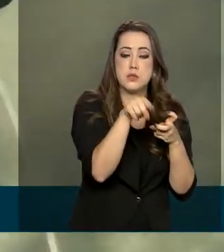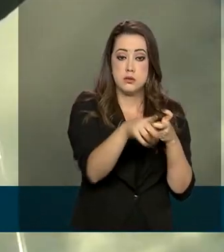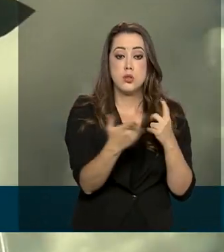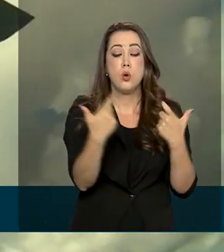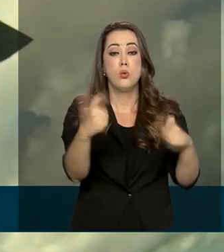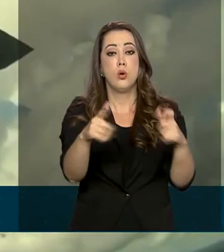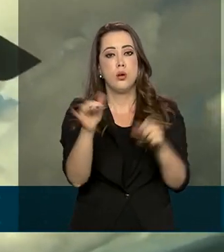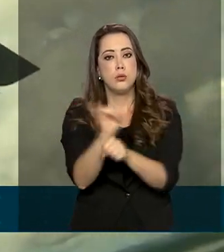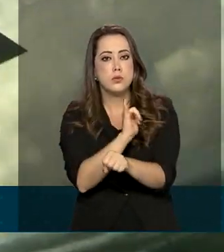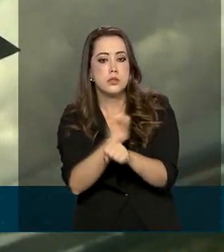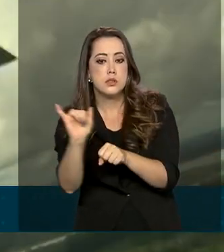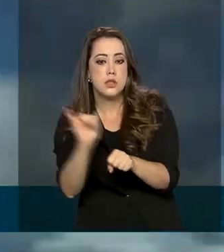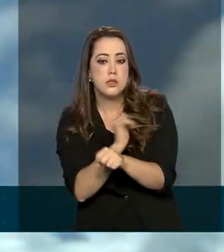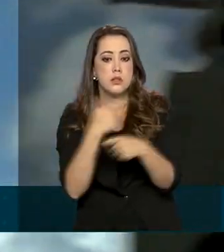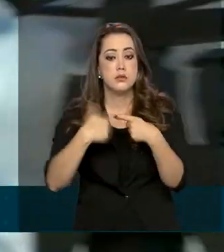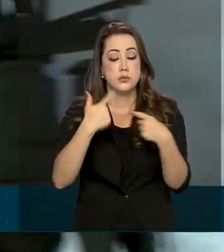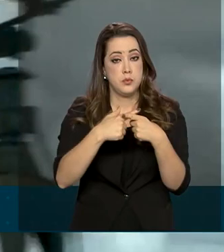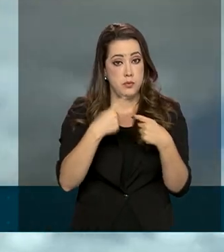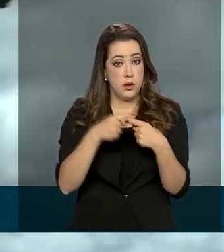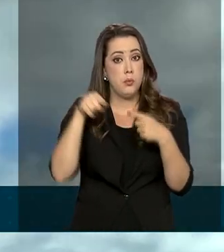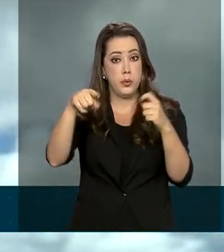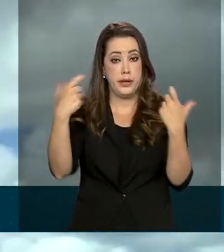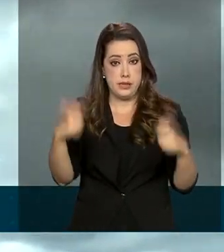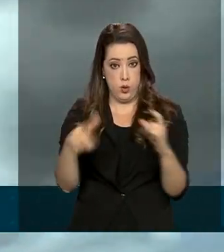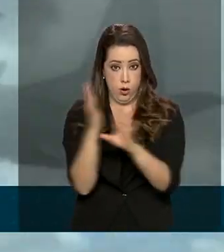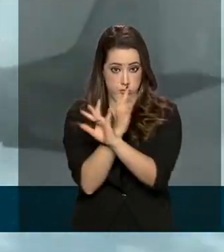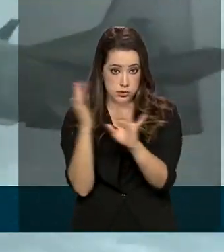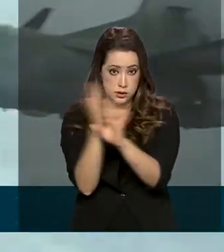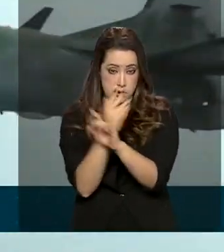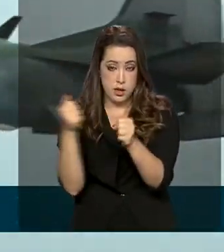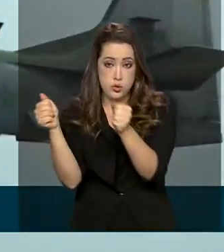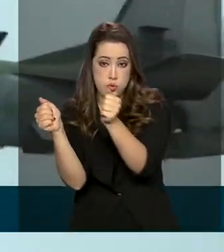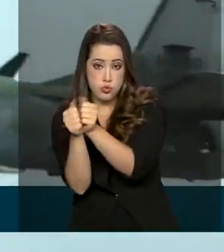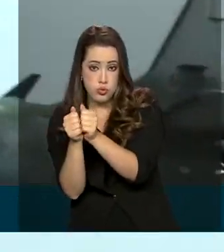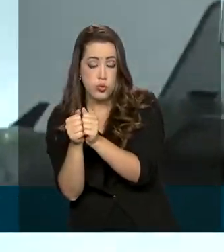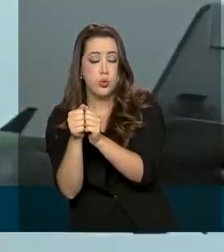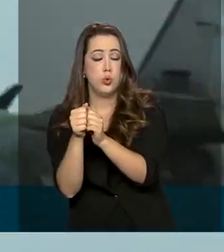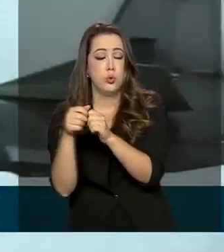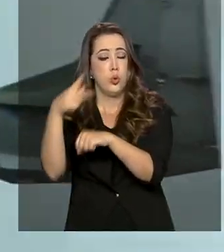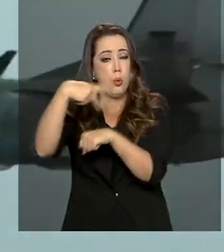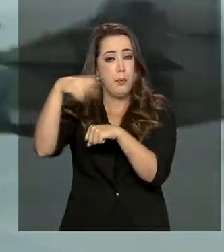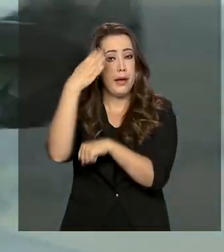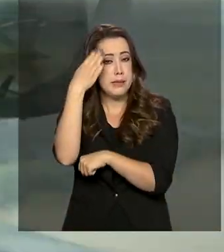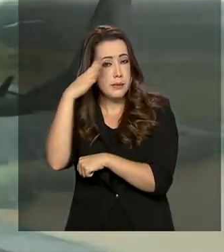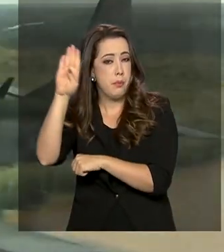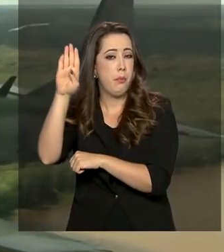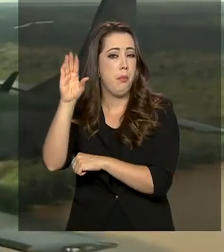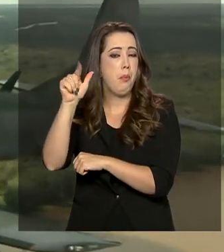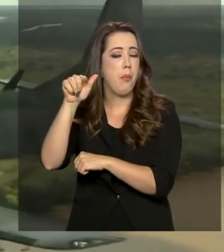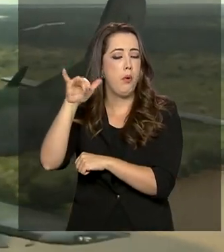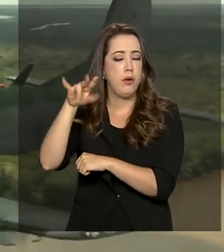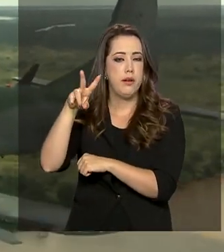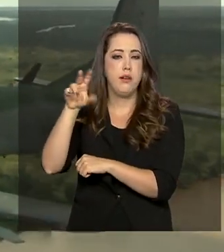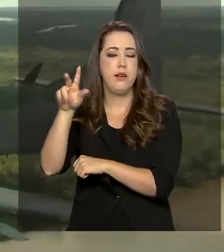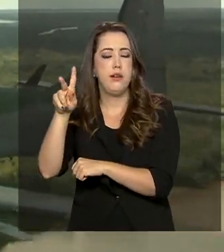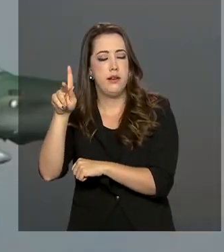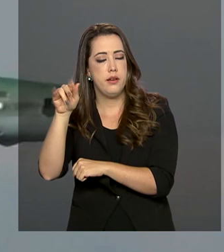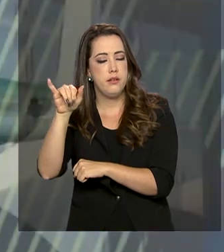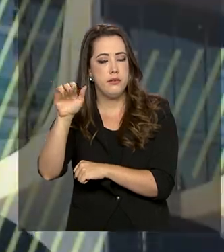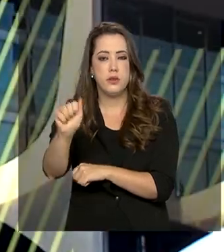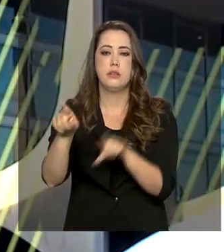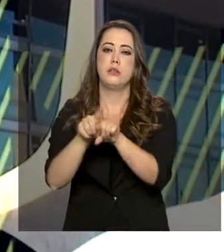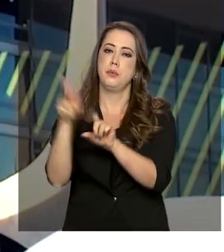estratégica, já que o município de Corumbá faz fronteira com a Bolívia e fica perto da fronteira com o Paraguai.